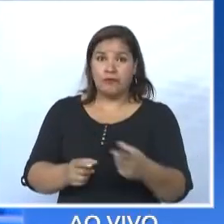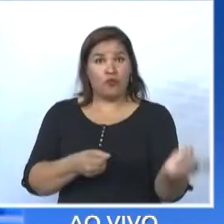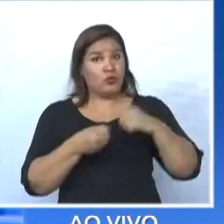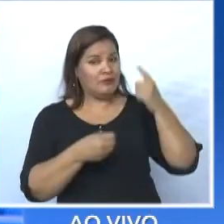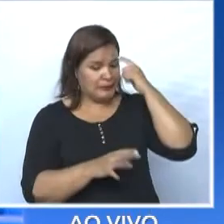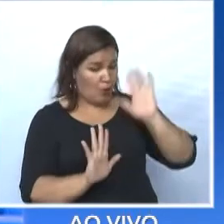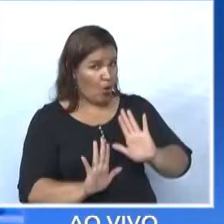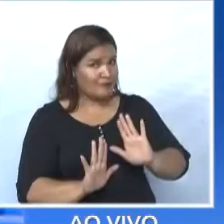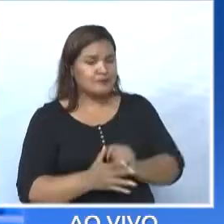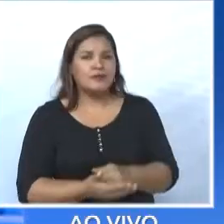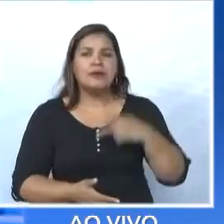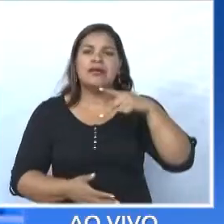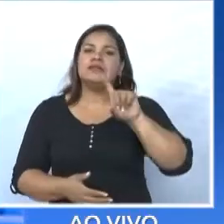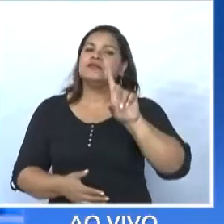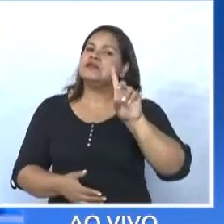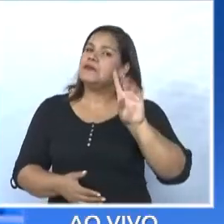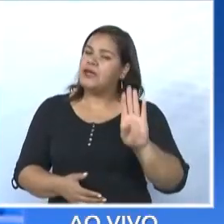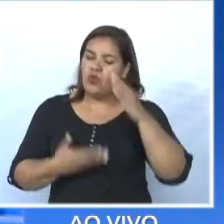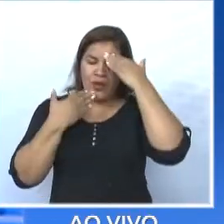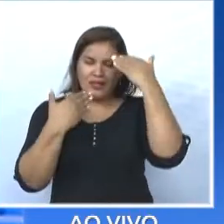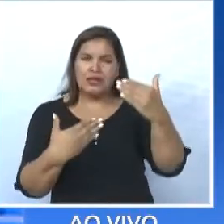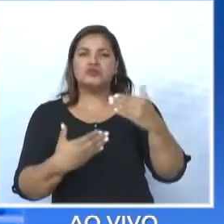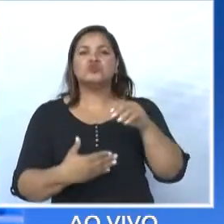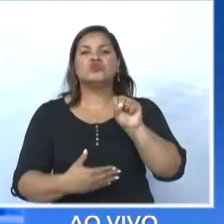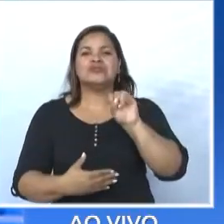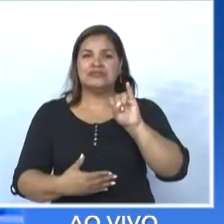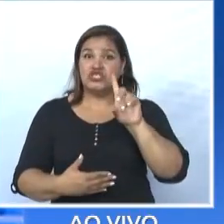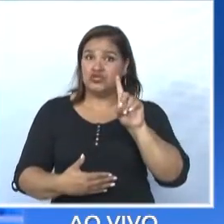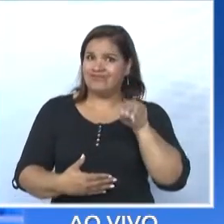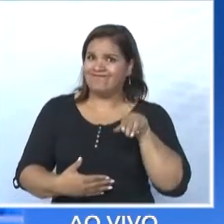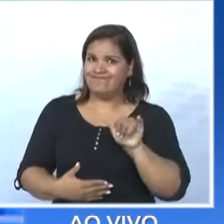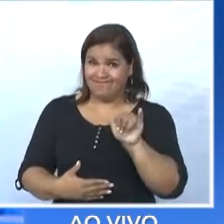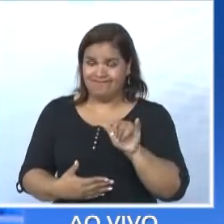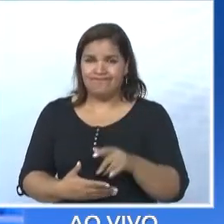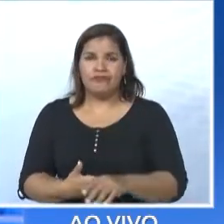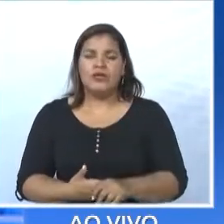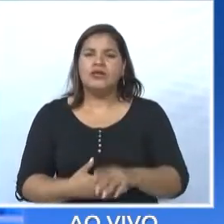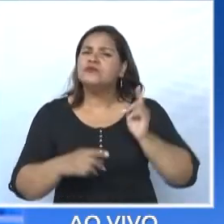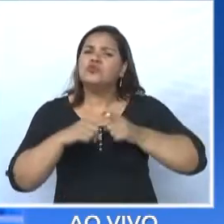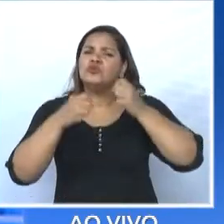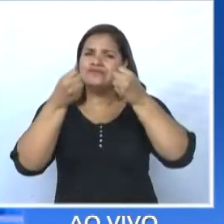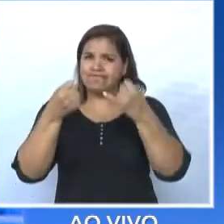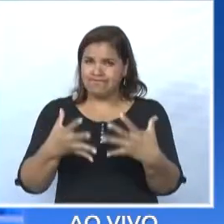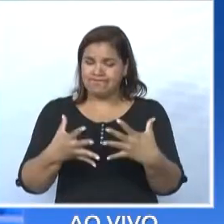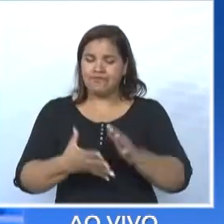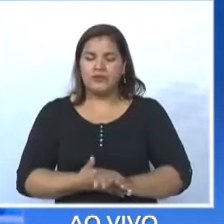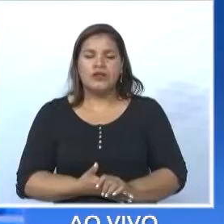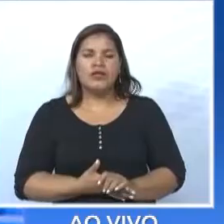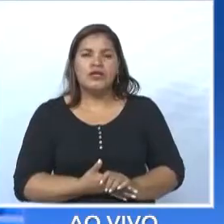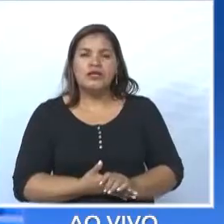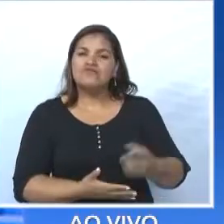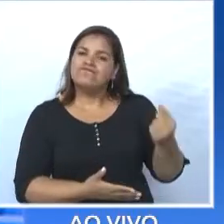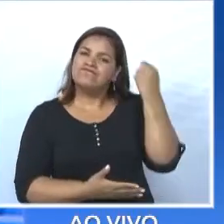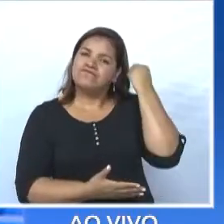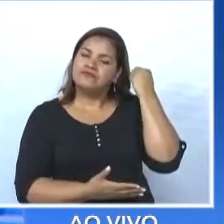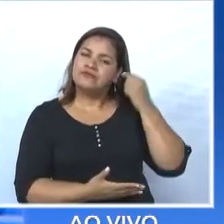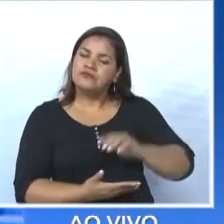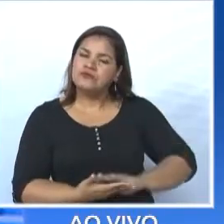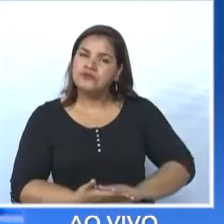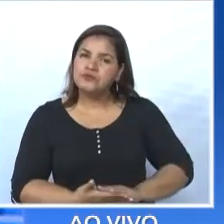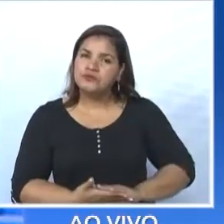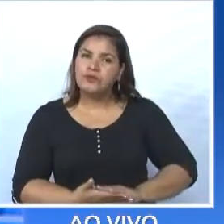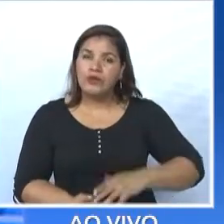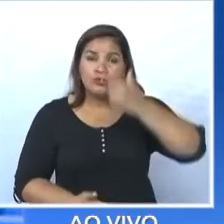tenho uma gratidão muito grande pelo Sidney Rocha. Muito. E eu explico por quê. Lá atrás, eu era médico